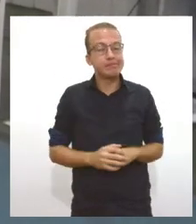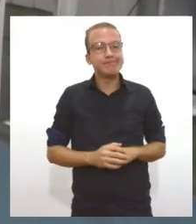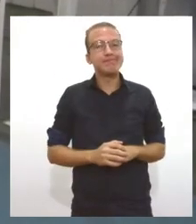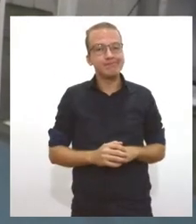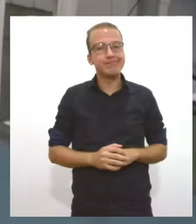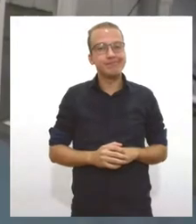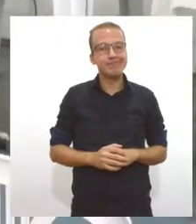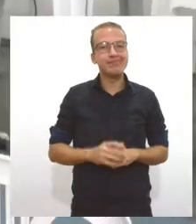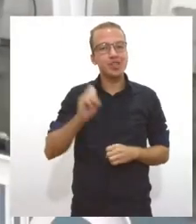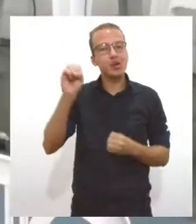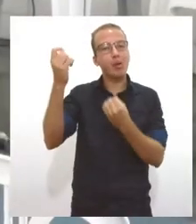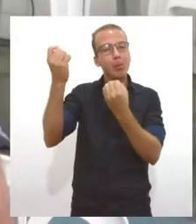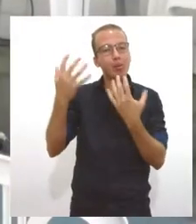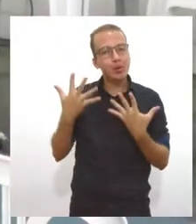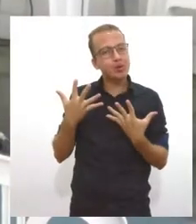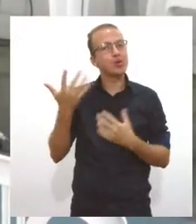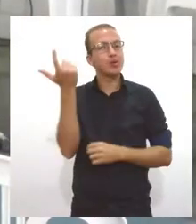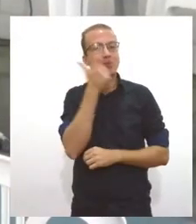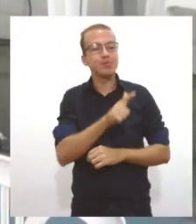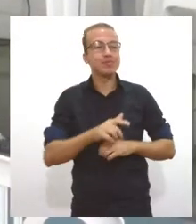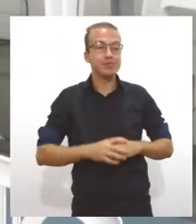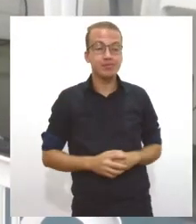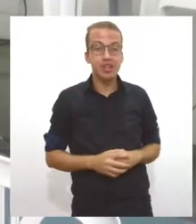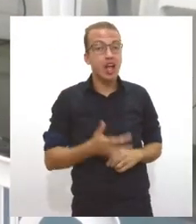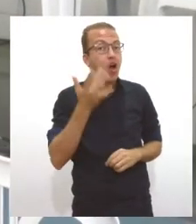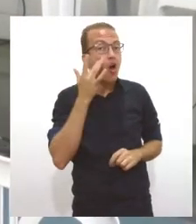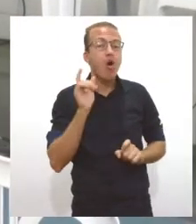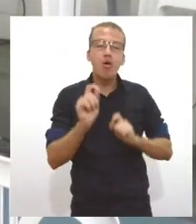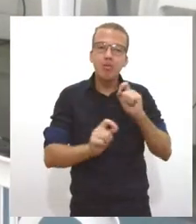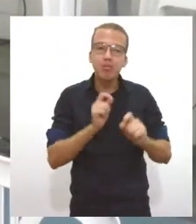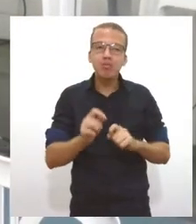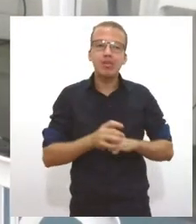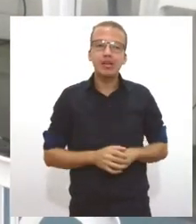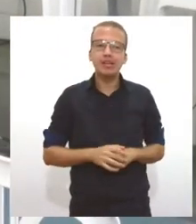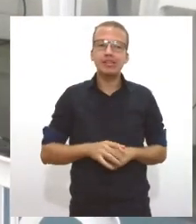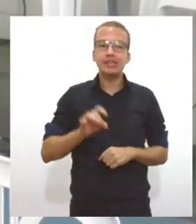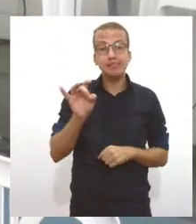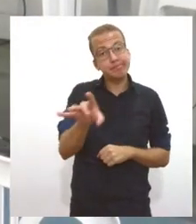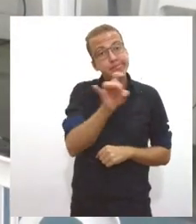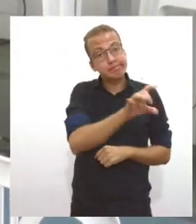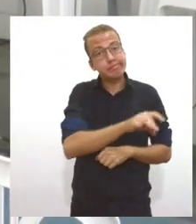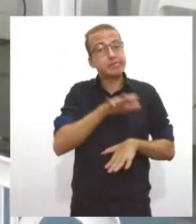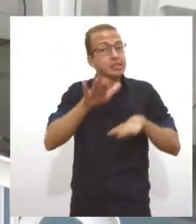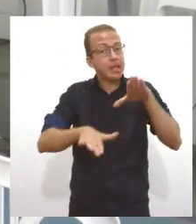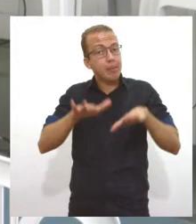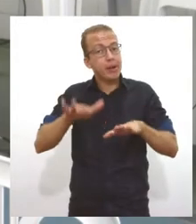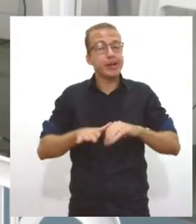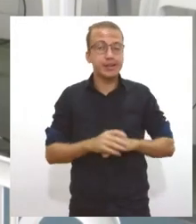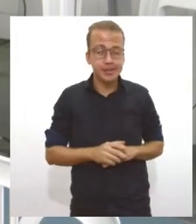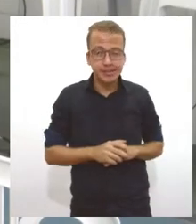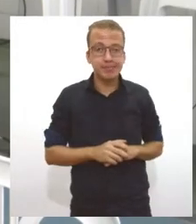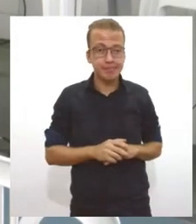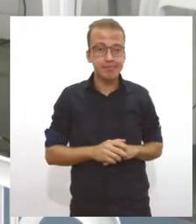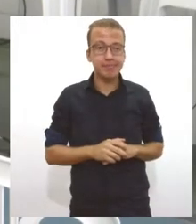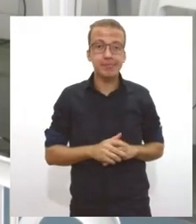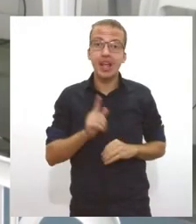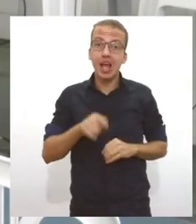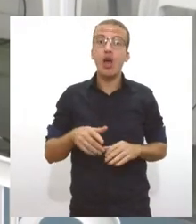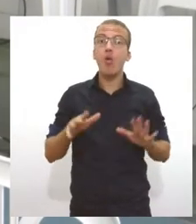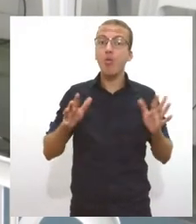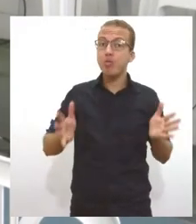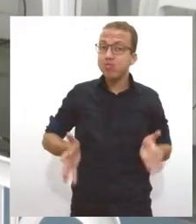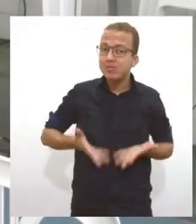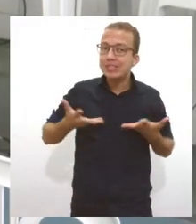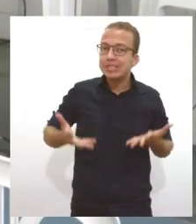a minha. Eu acho o seguinte, é cada um no seu patamar, né? É uma alegria que a gente fica livre